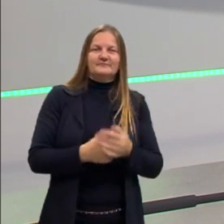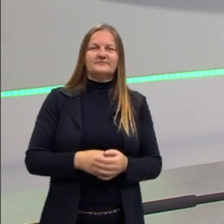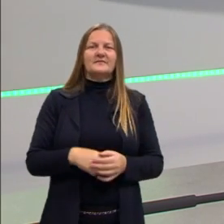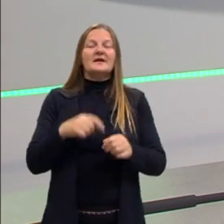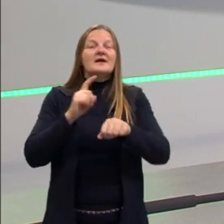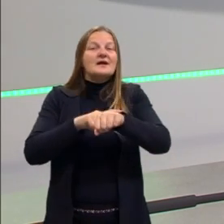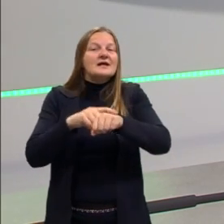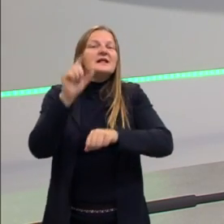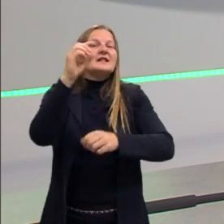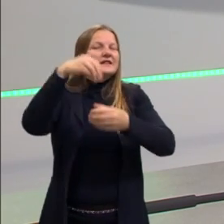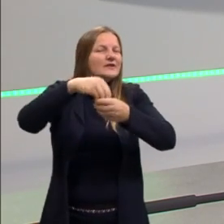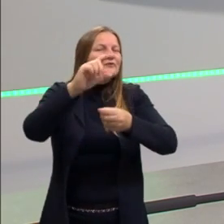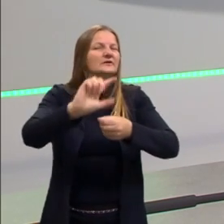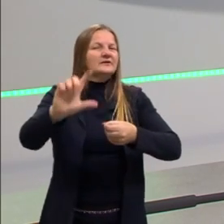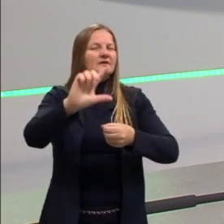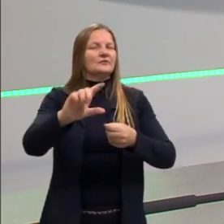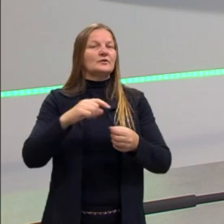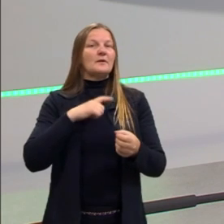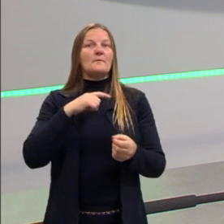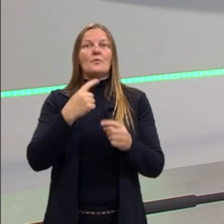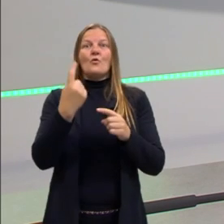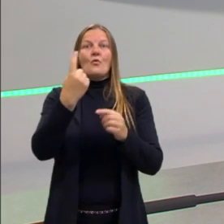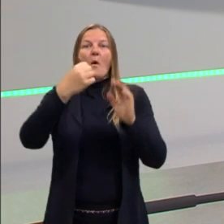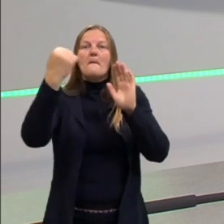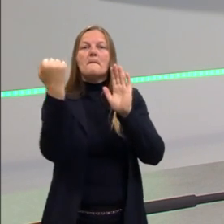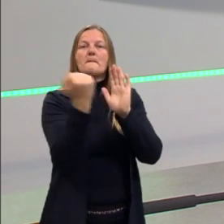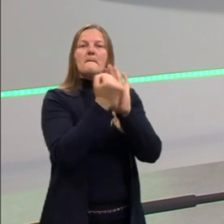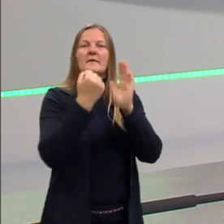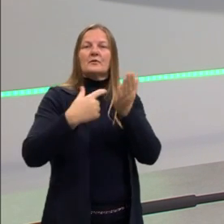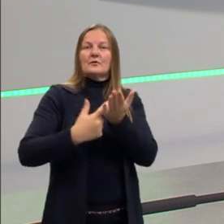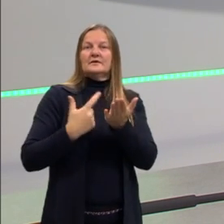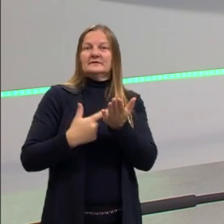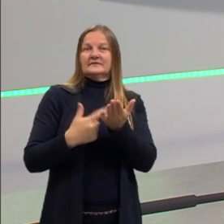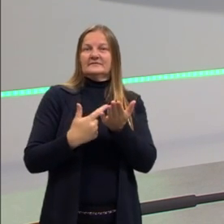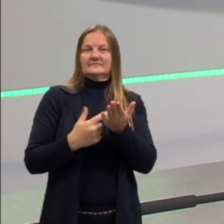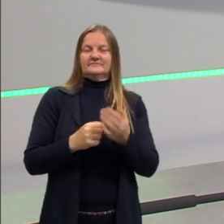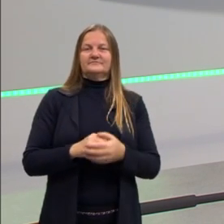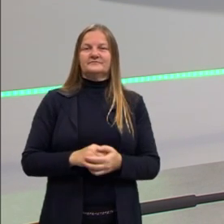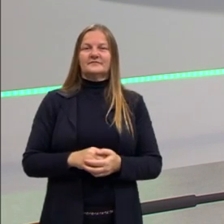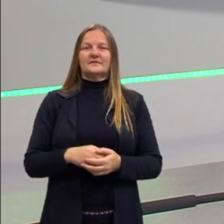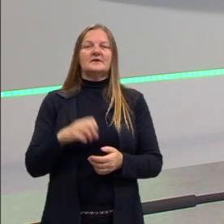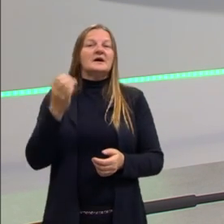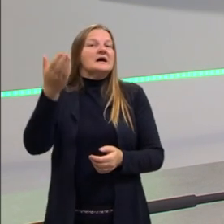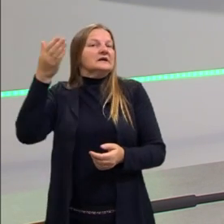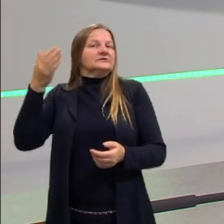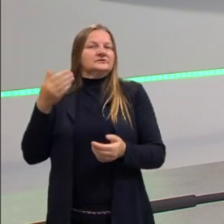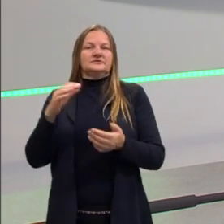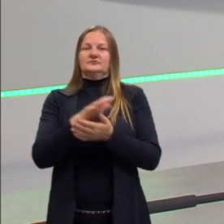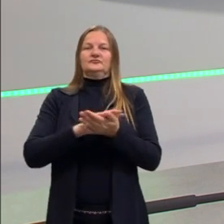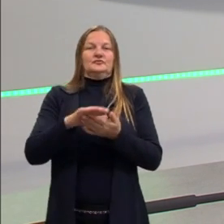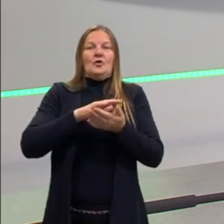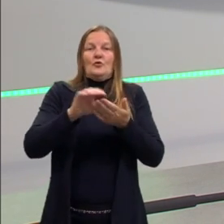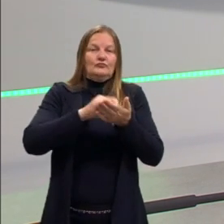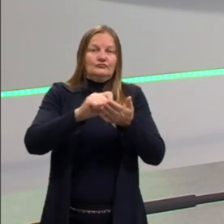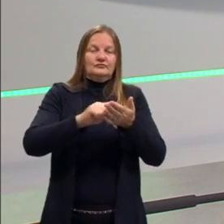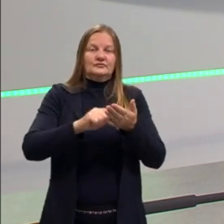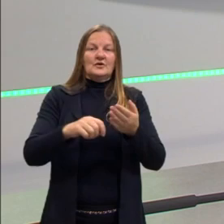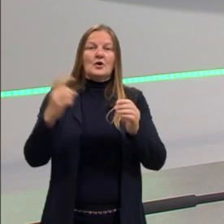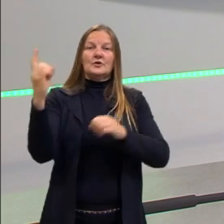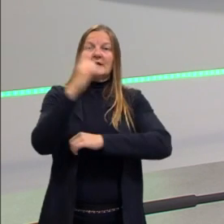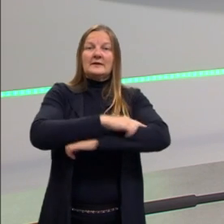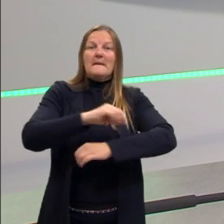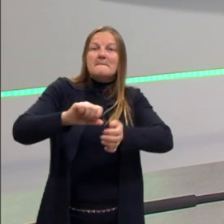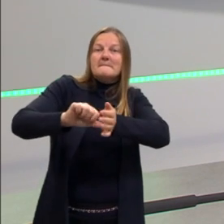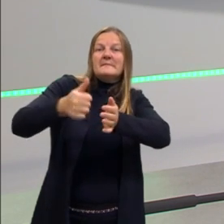é a publicação de um livro. Porque esse livro é diferente daquilo que estava sendo escrito anteriormente. Então, a gente utiliza a data